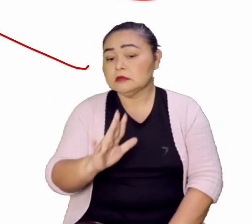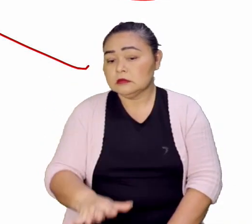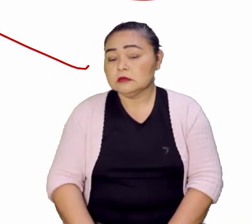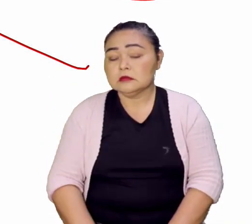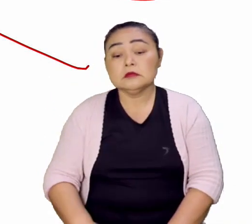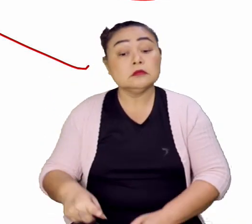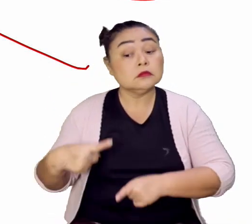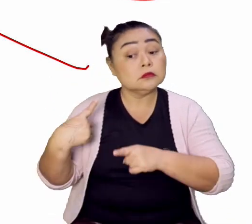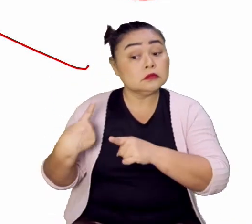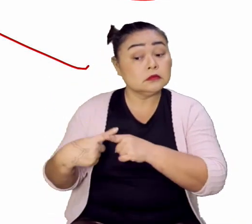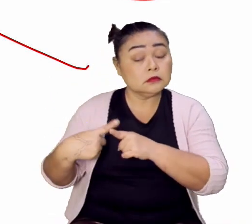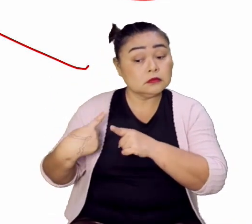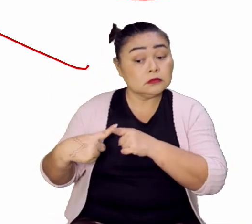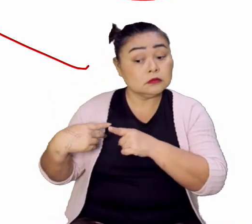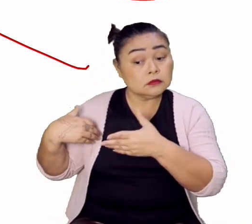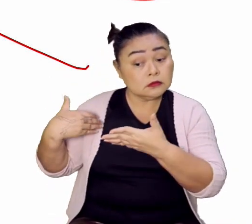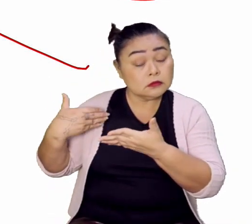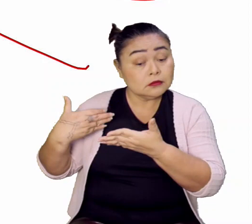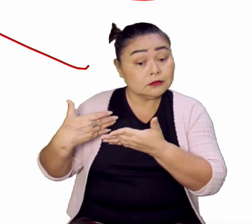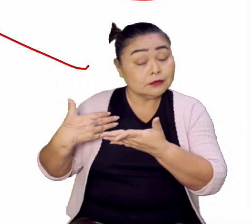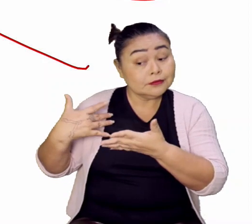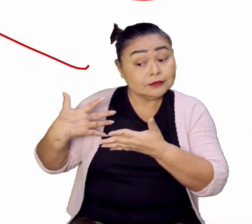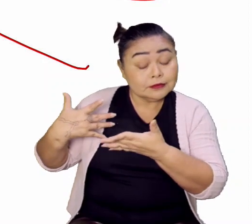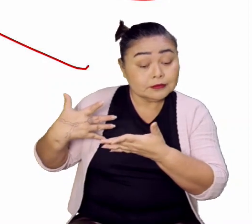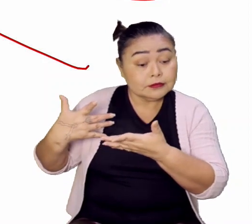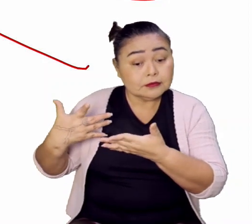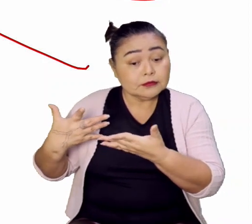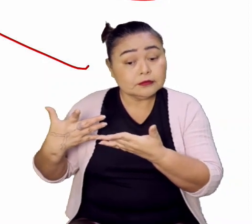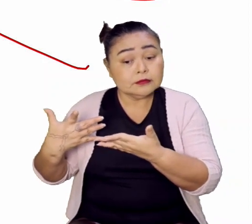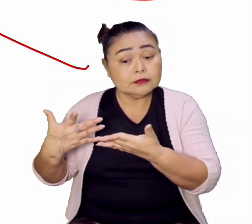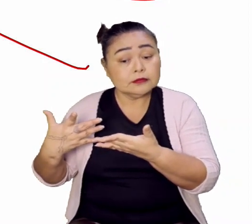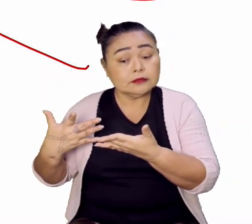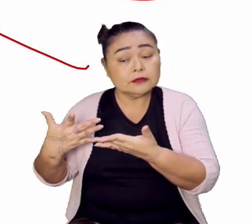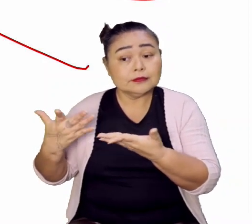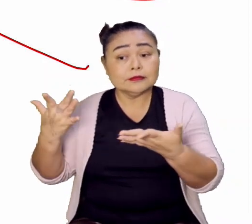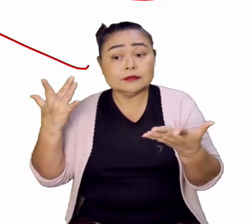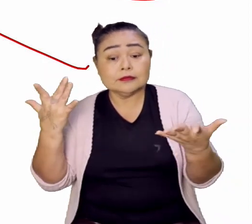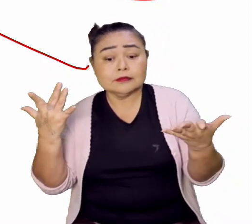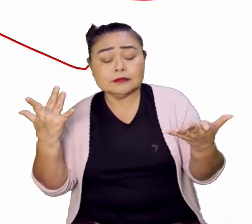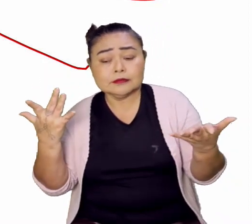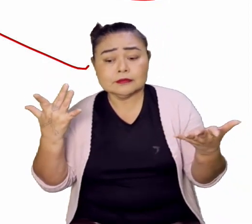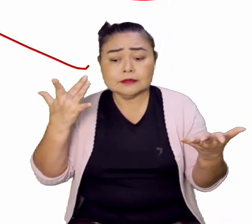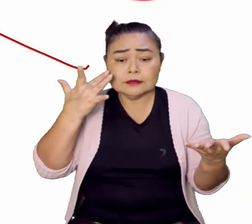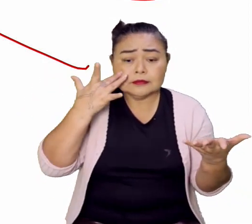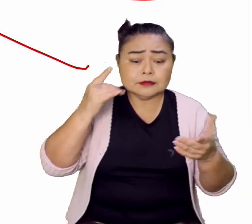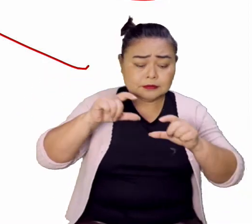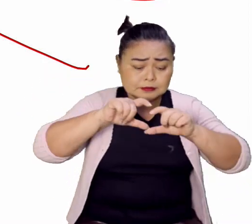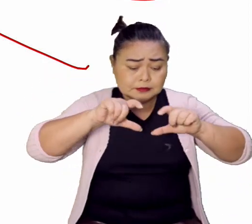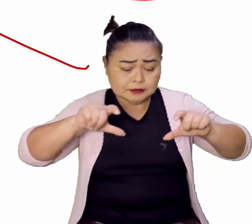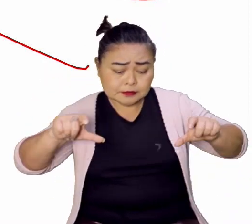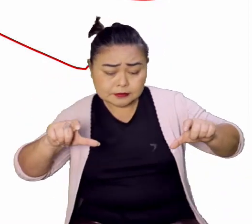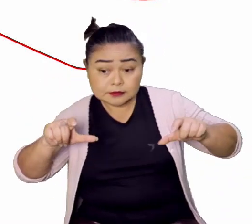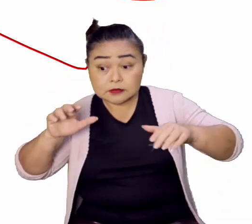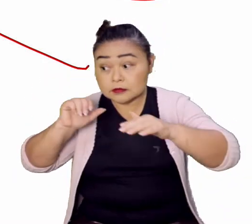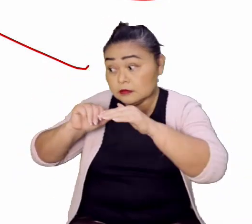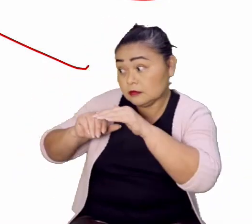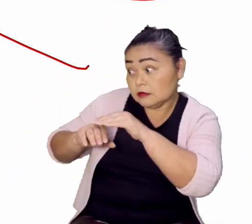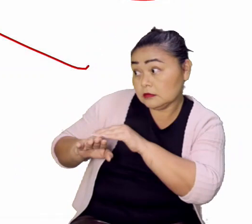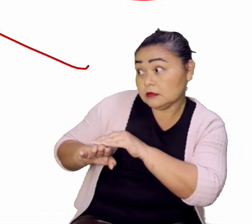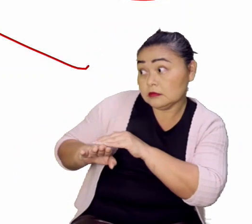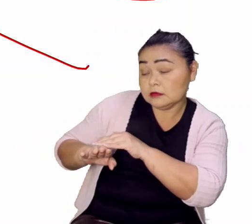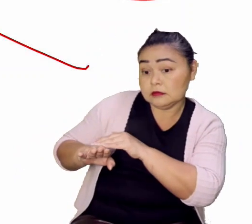Porque, até então, você ficava andando pra cima e pra baixo com ouro escondido e tudo mais.